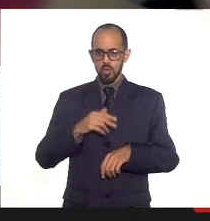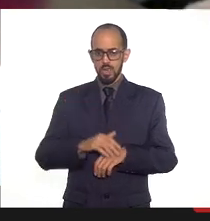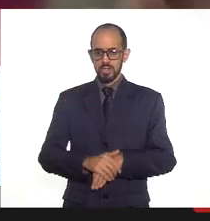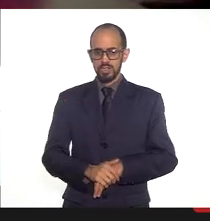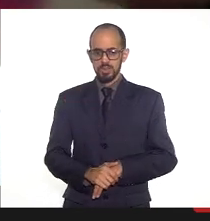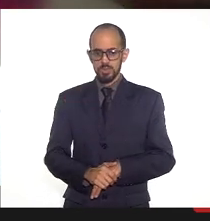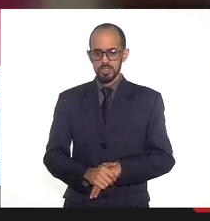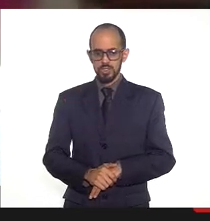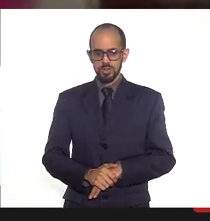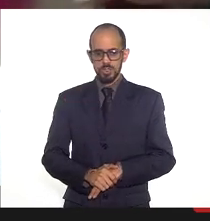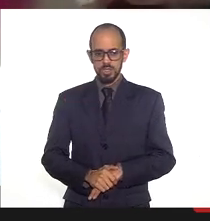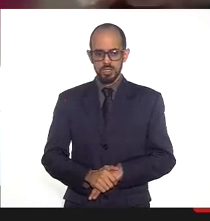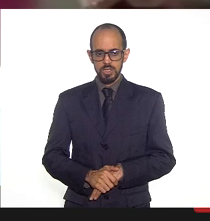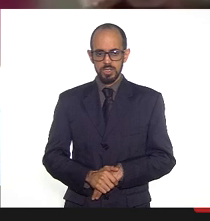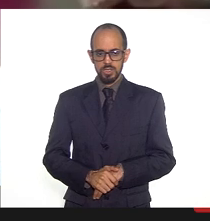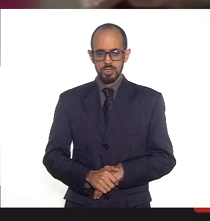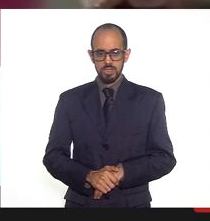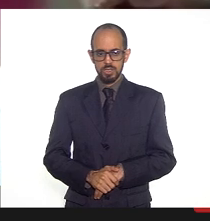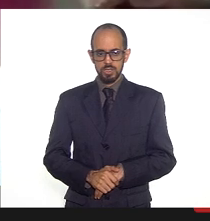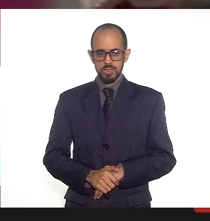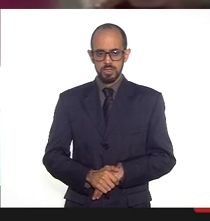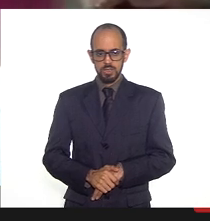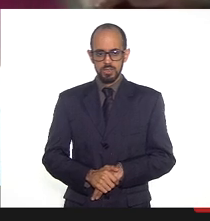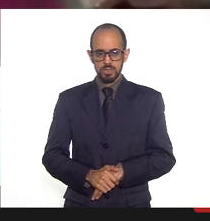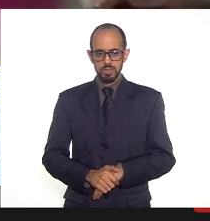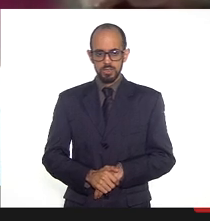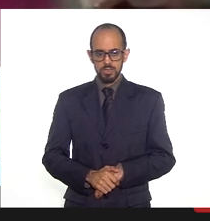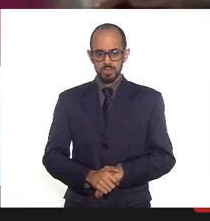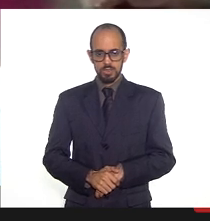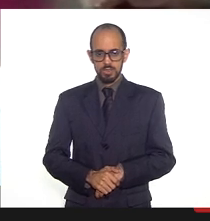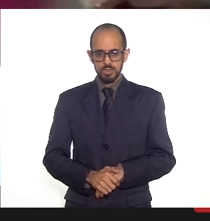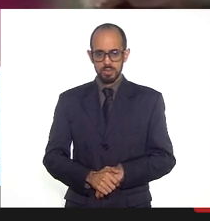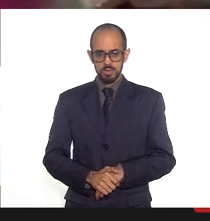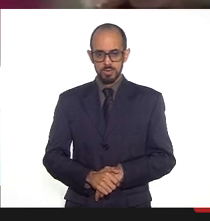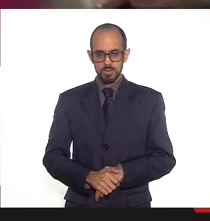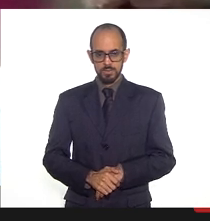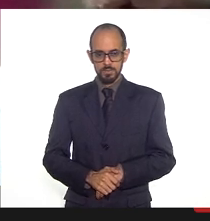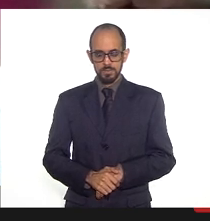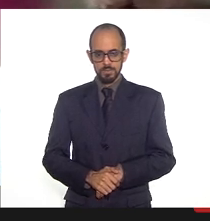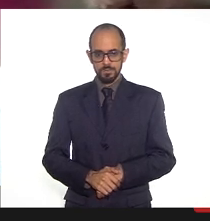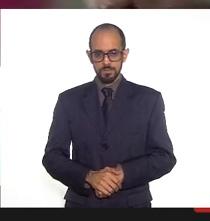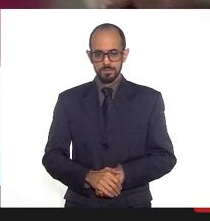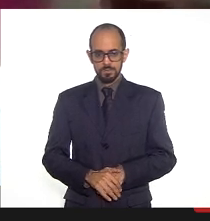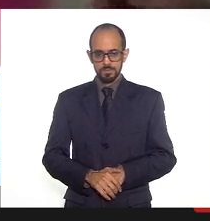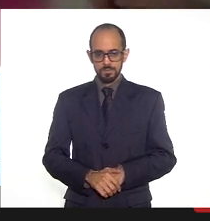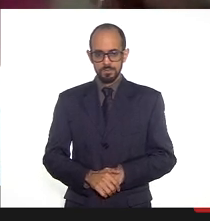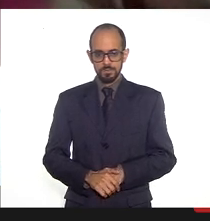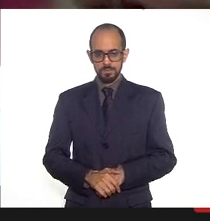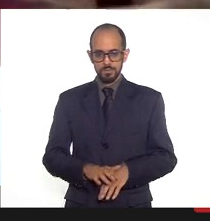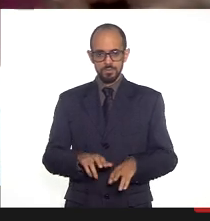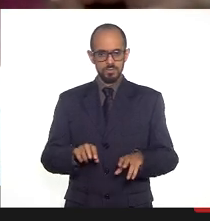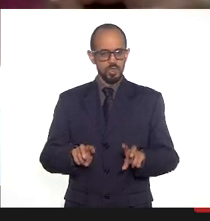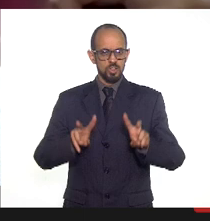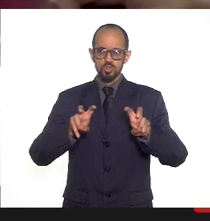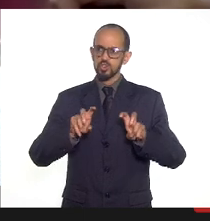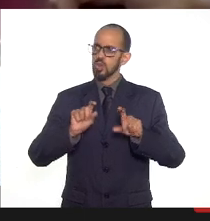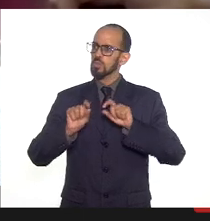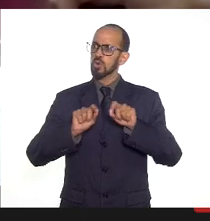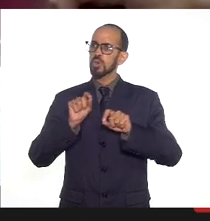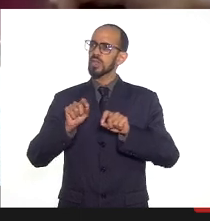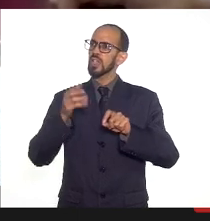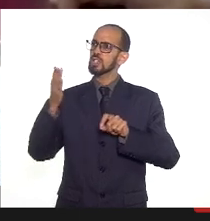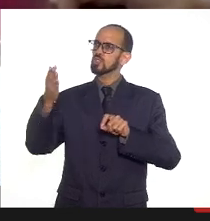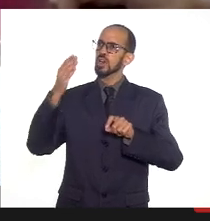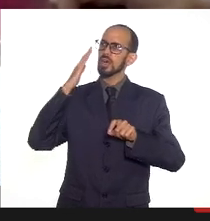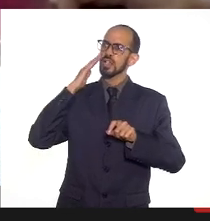Ela quer saber do transporte das presas para três. Ambulância? É sobre o que que a senhora gostaria de saber